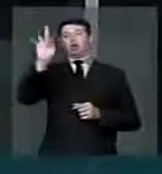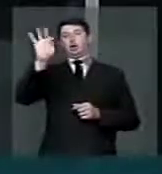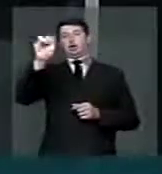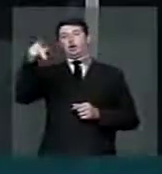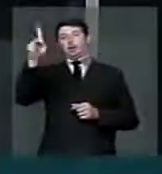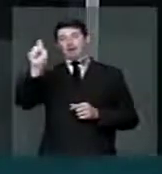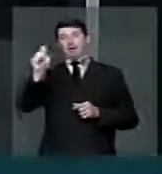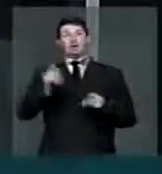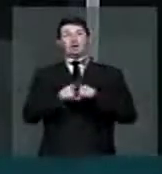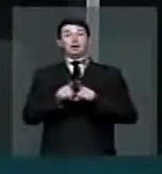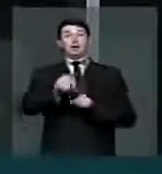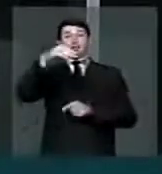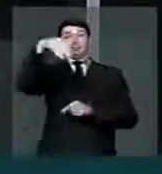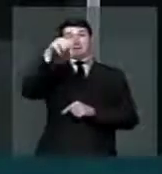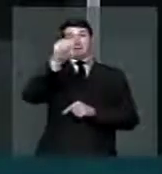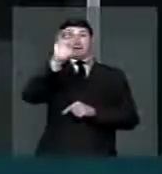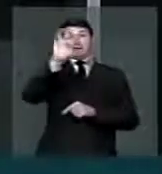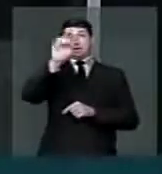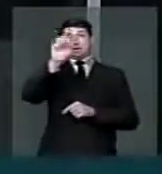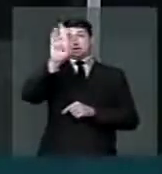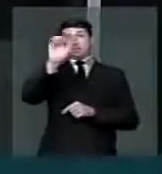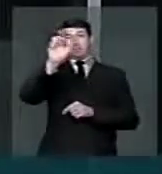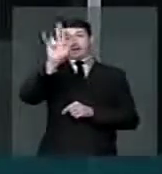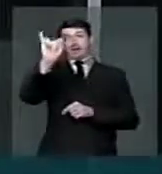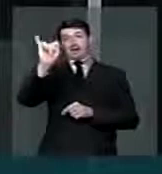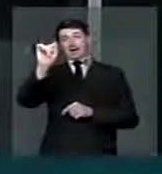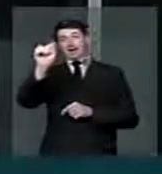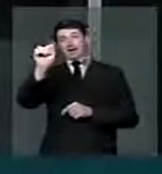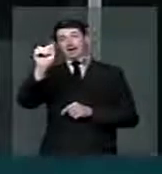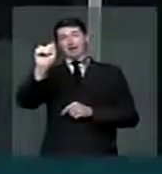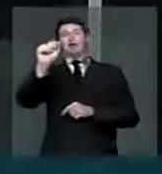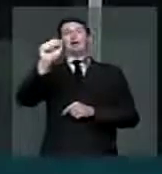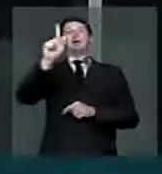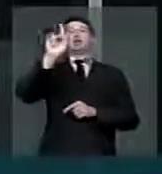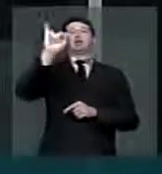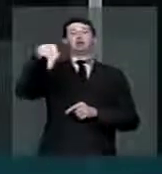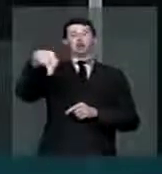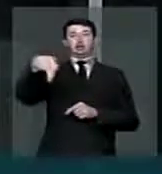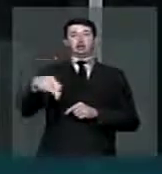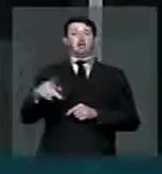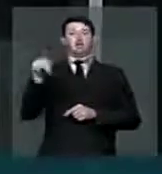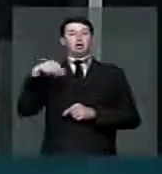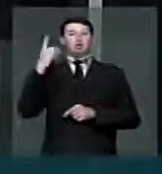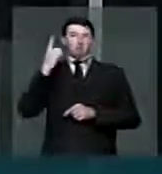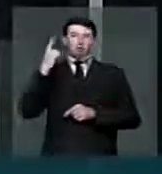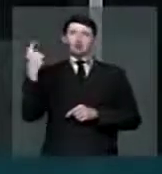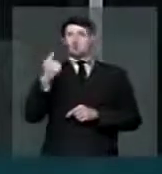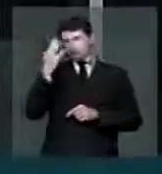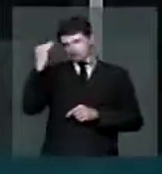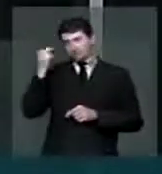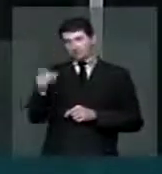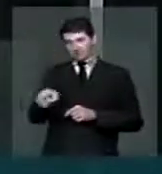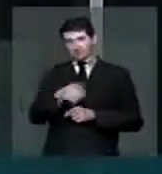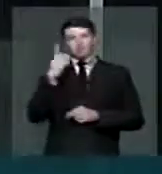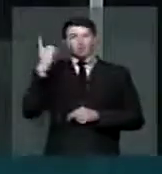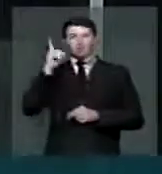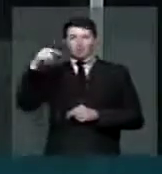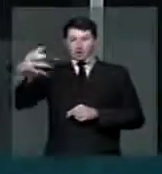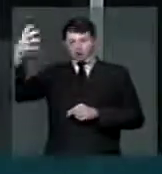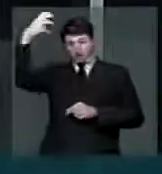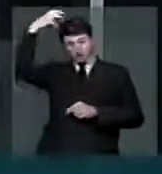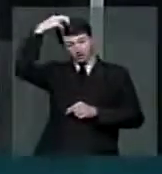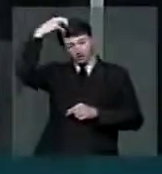deputado Matsubara Jin. Sim, são os parlamentares, todos devem saber que o Japão é uma monarquia